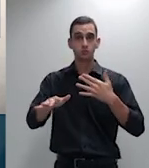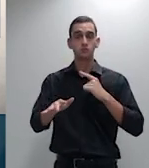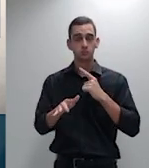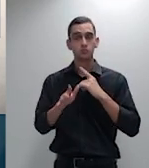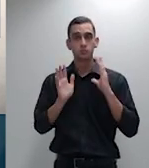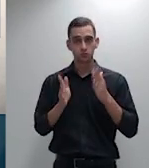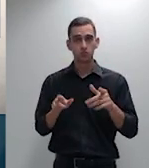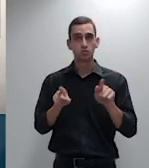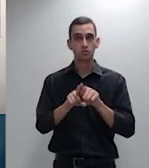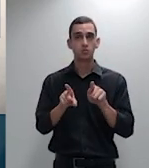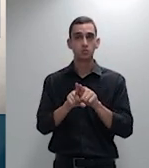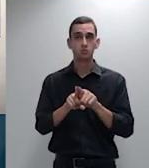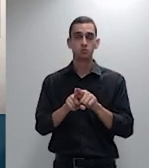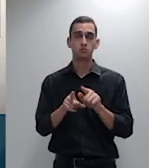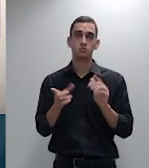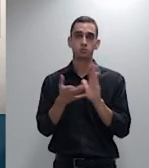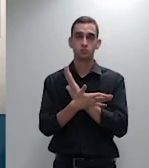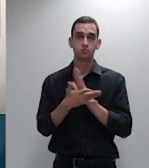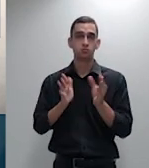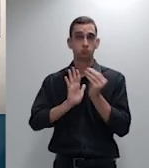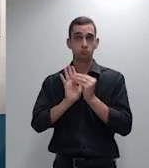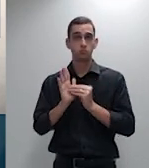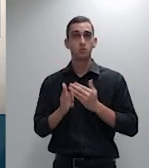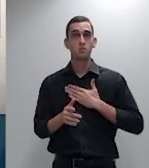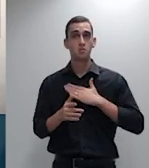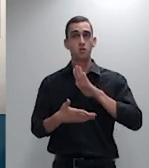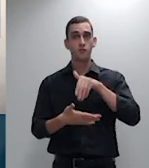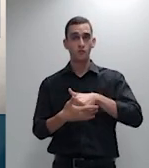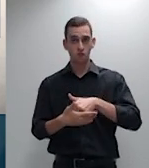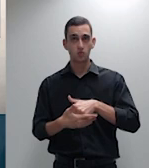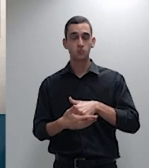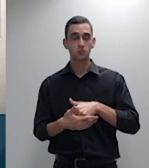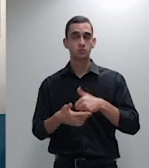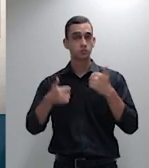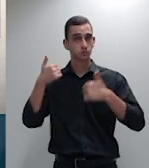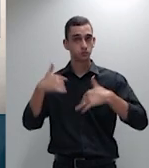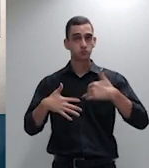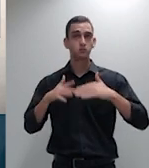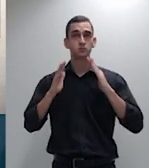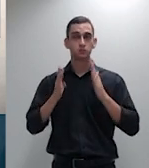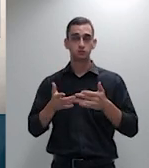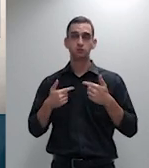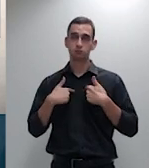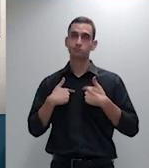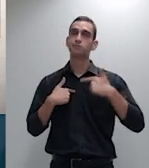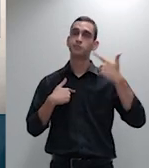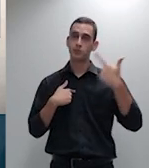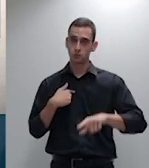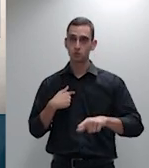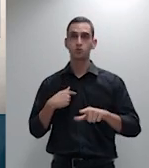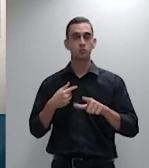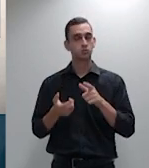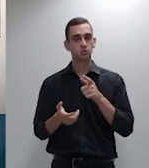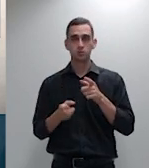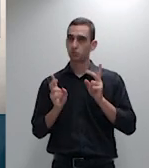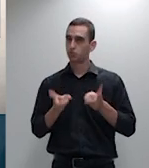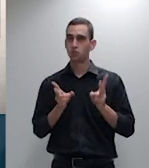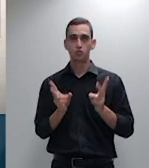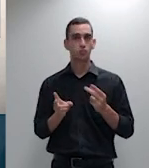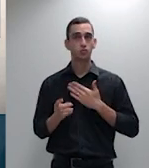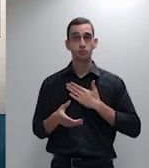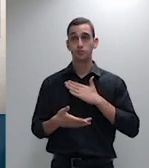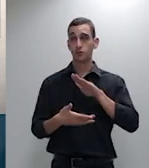voto motivo pelo qual eu insisto e ouso insistir obviamente por razão meramente